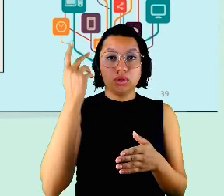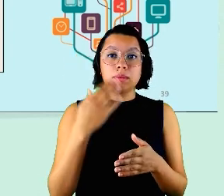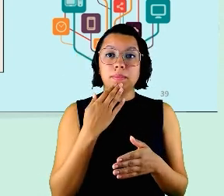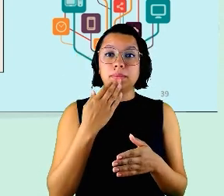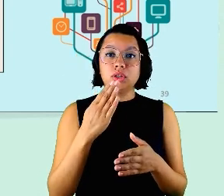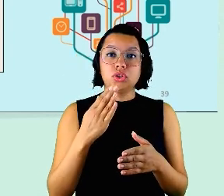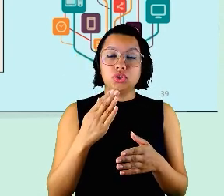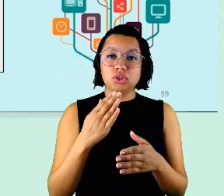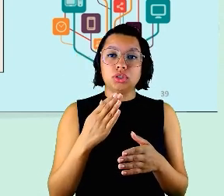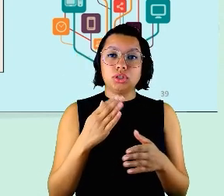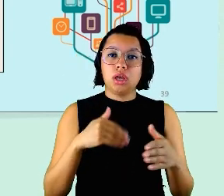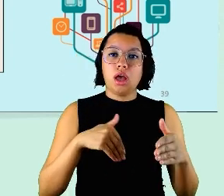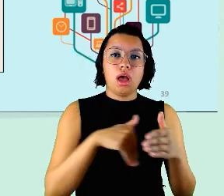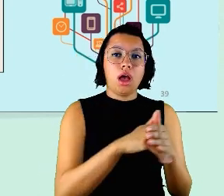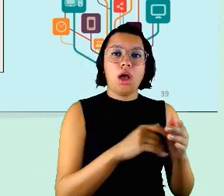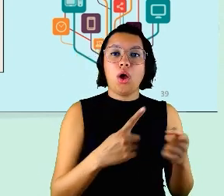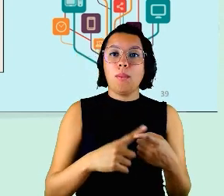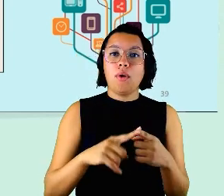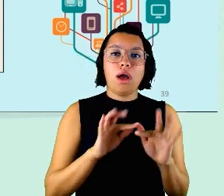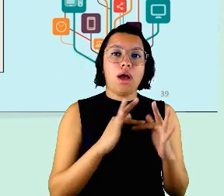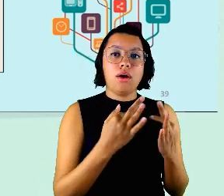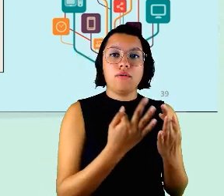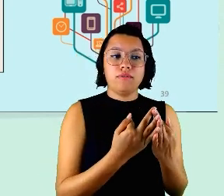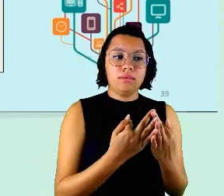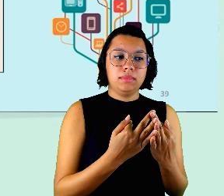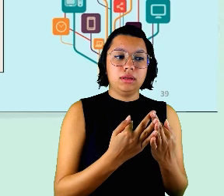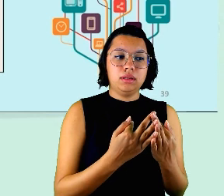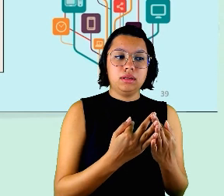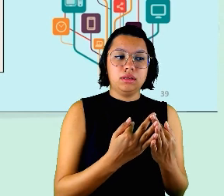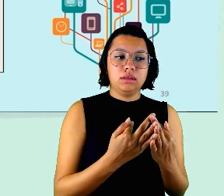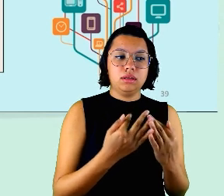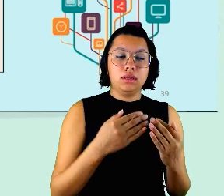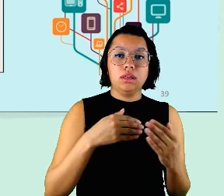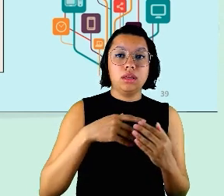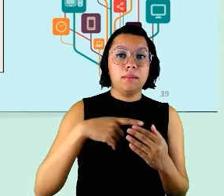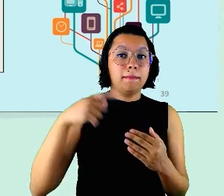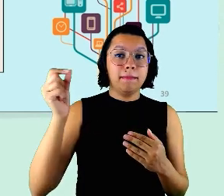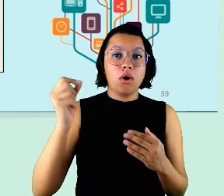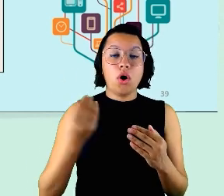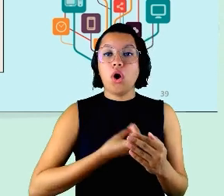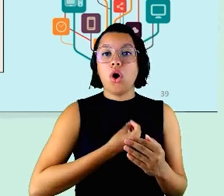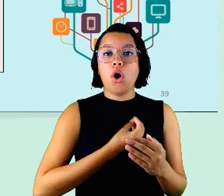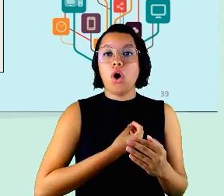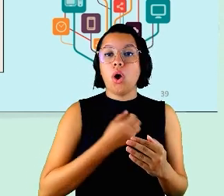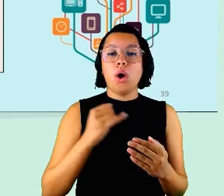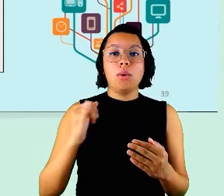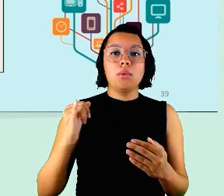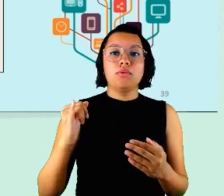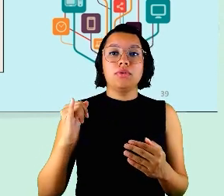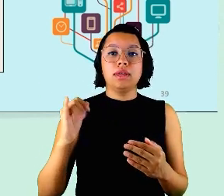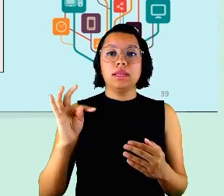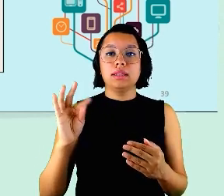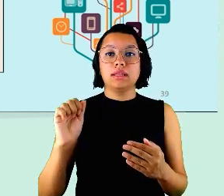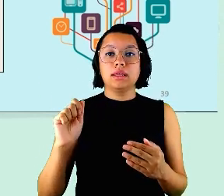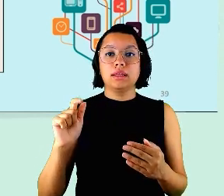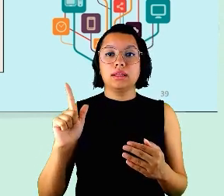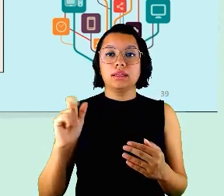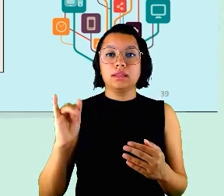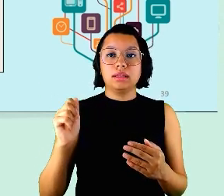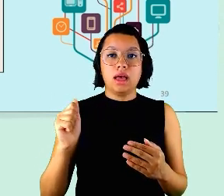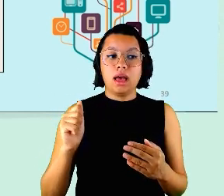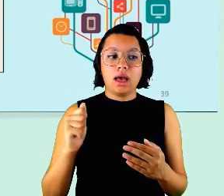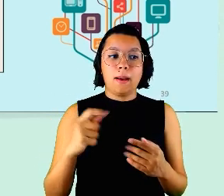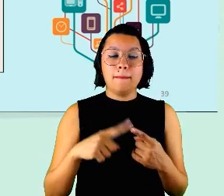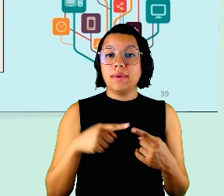porque a família dela ia embora morar na Itália né e aí ela solicita ela quer